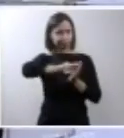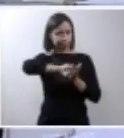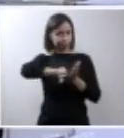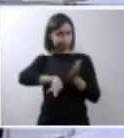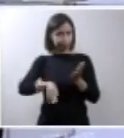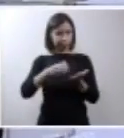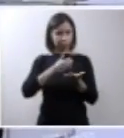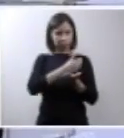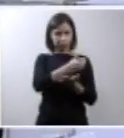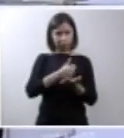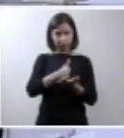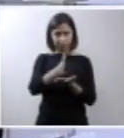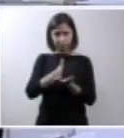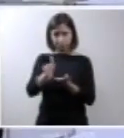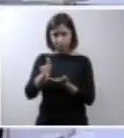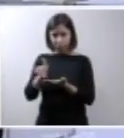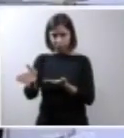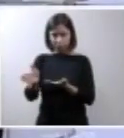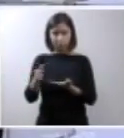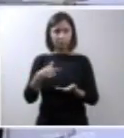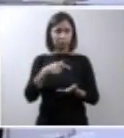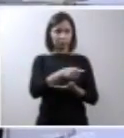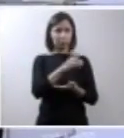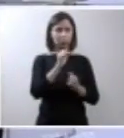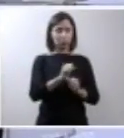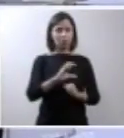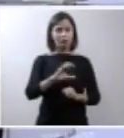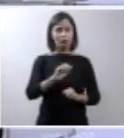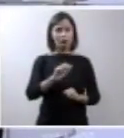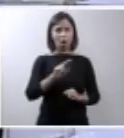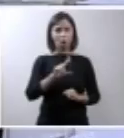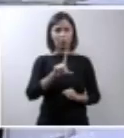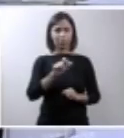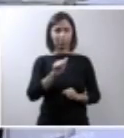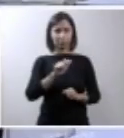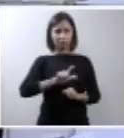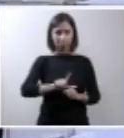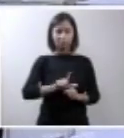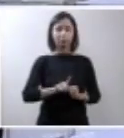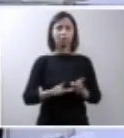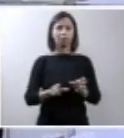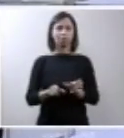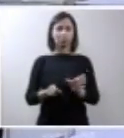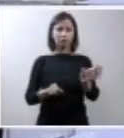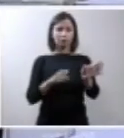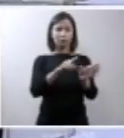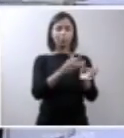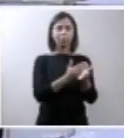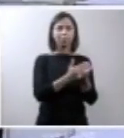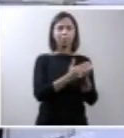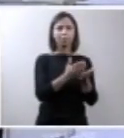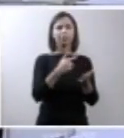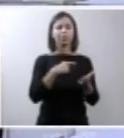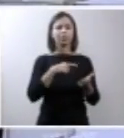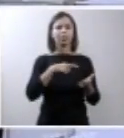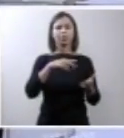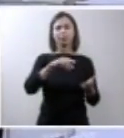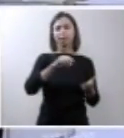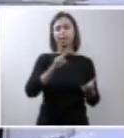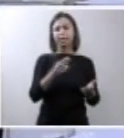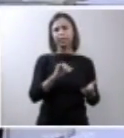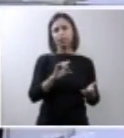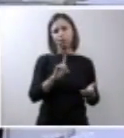segmentos. Ou na sua porção caudal, onde a gente vai encontrar a origem da meningomialocélia,